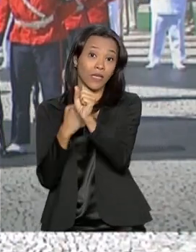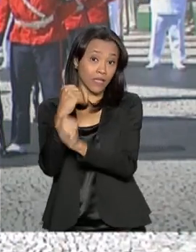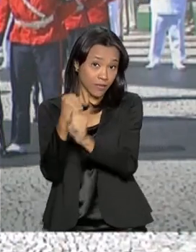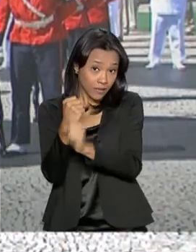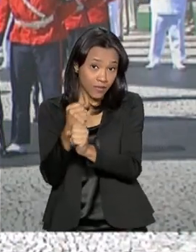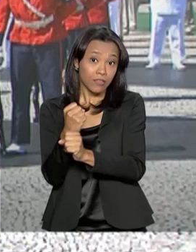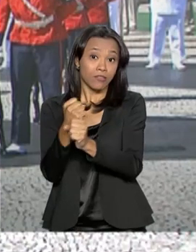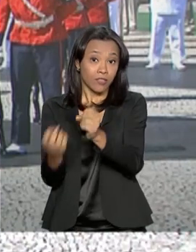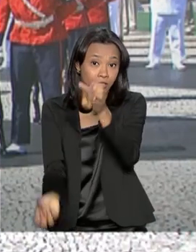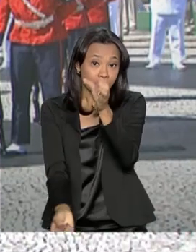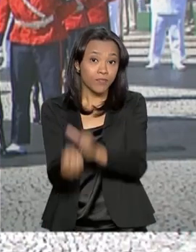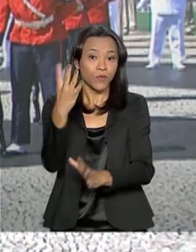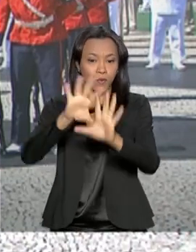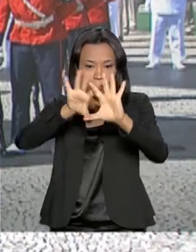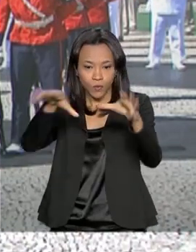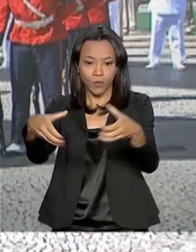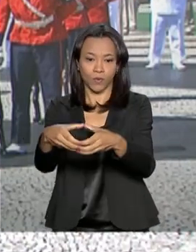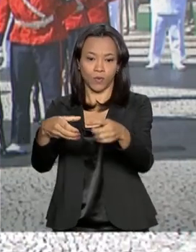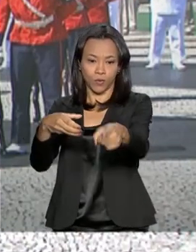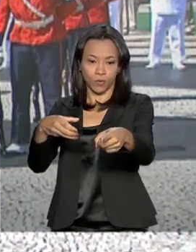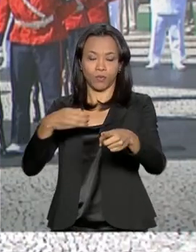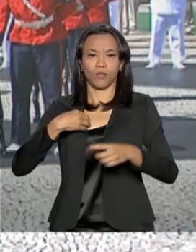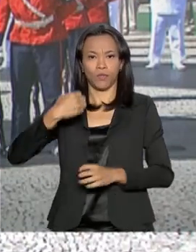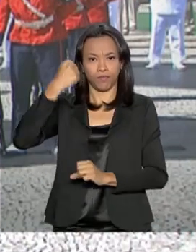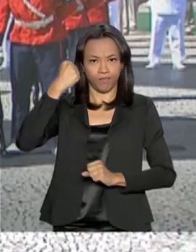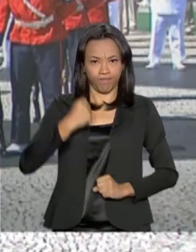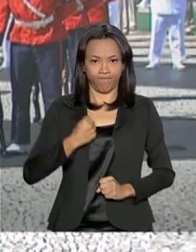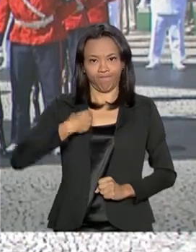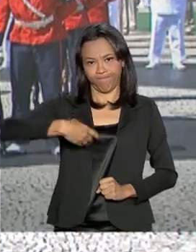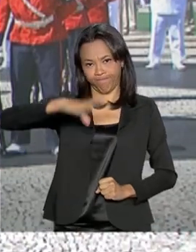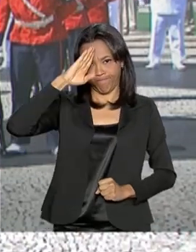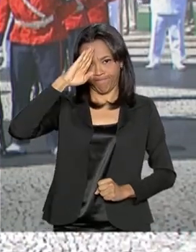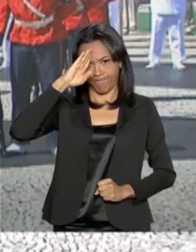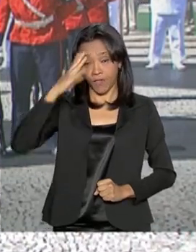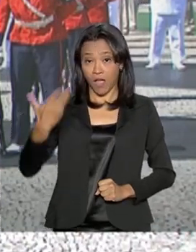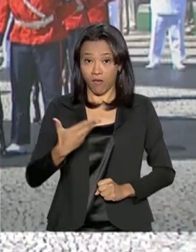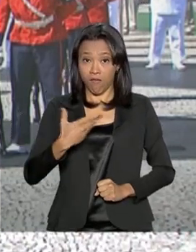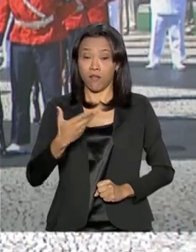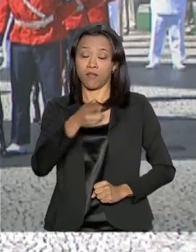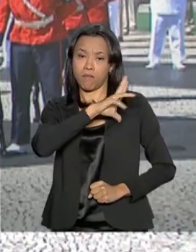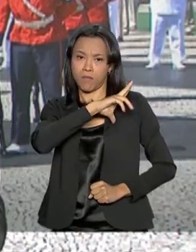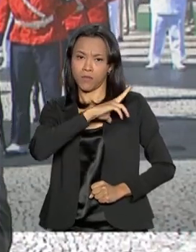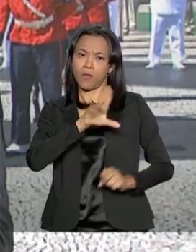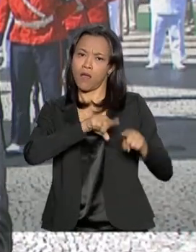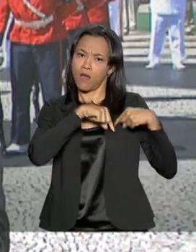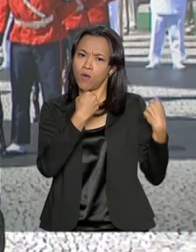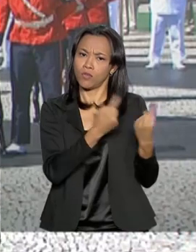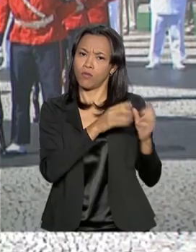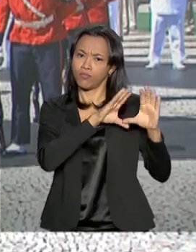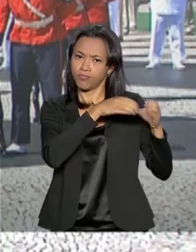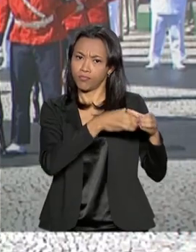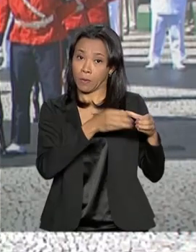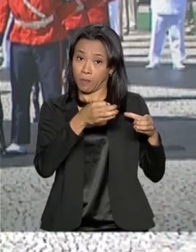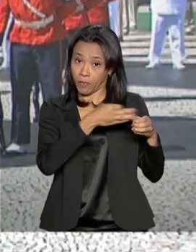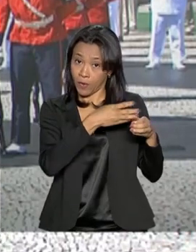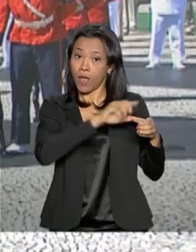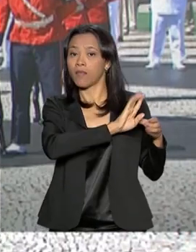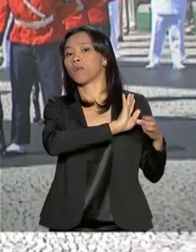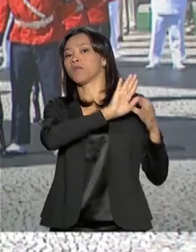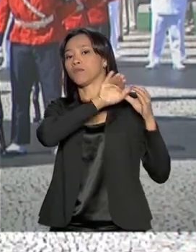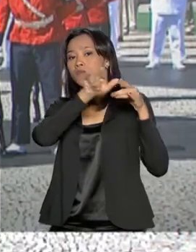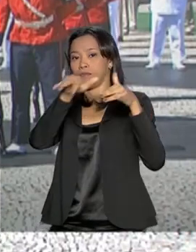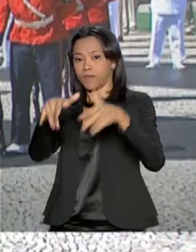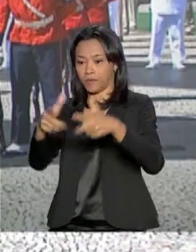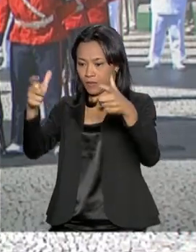O presidente da República já está aqui na Ilha das Cobras. No momento, ele está reunido com oficiais e dentro de instantes ele vem aqui para o pátio, onde vai ser